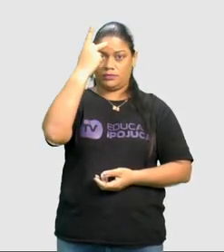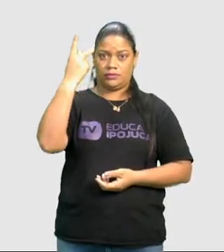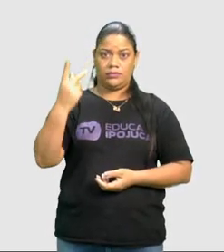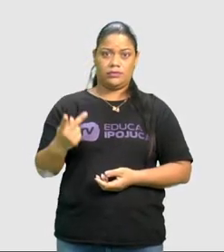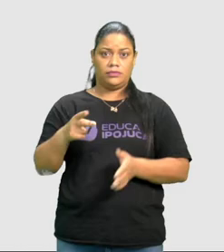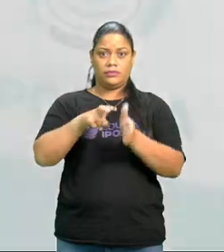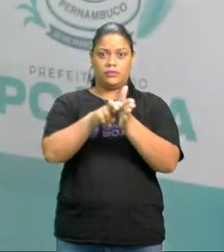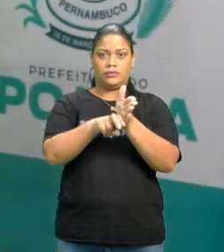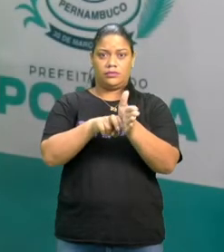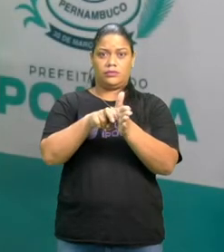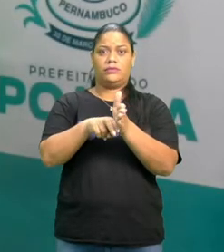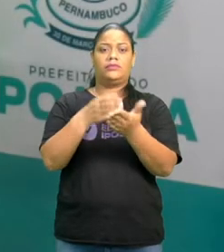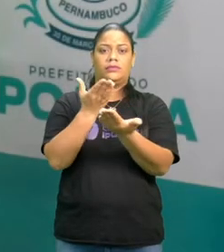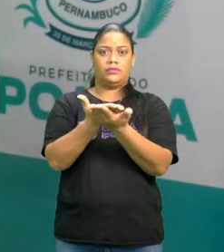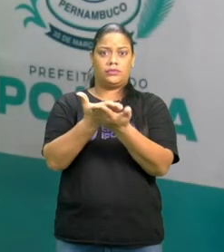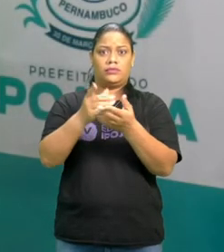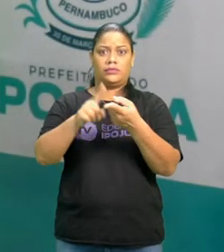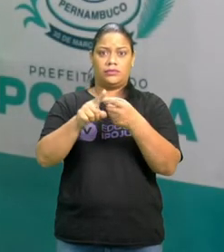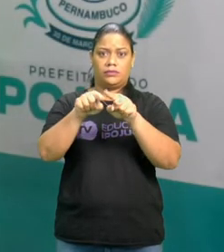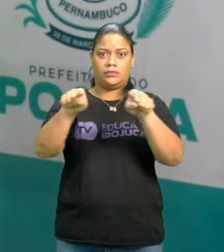cadeirante dentro da sala de aula.